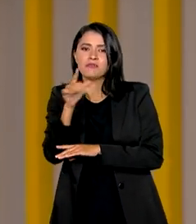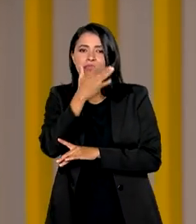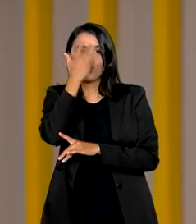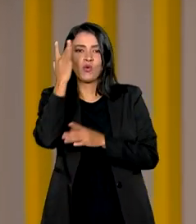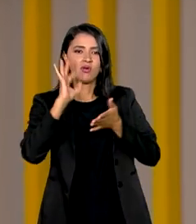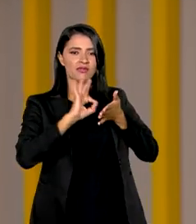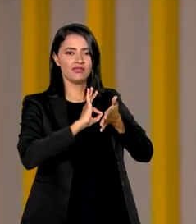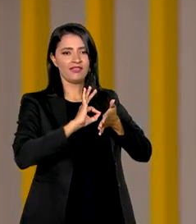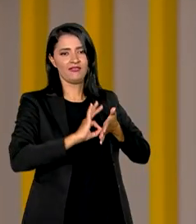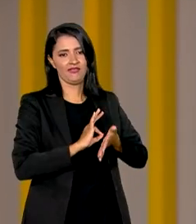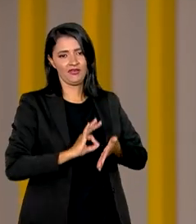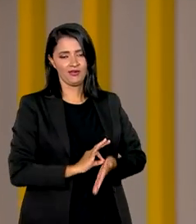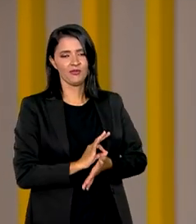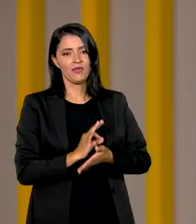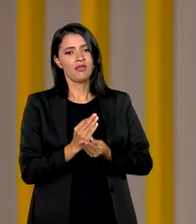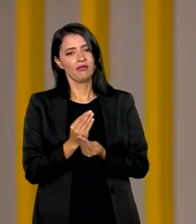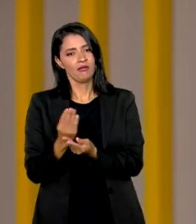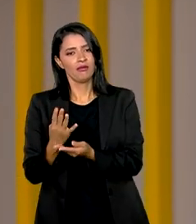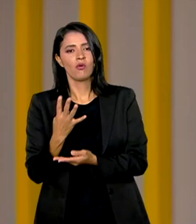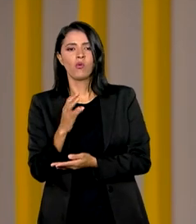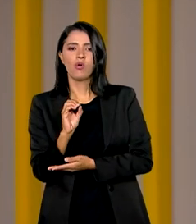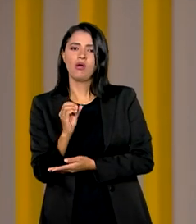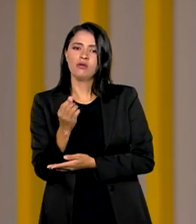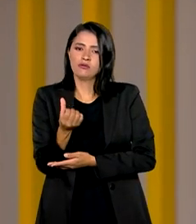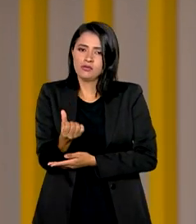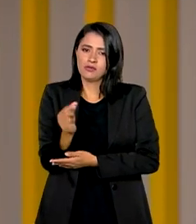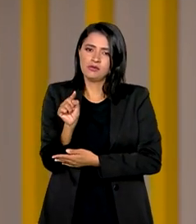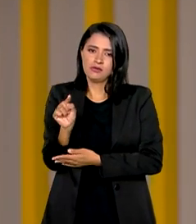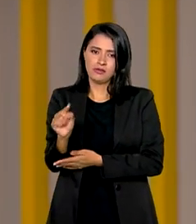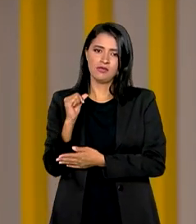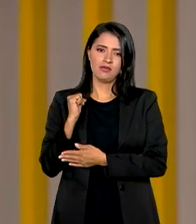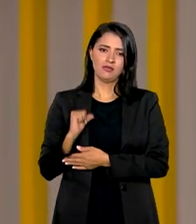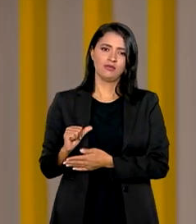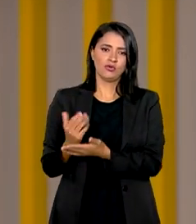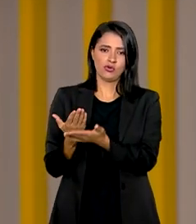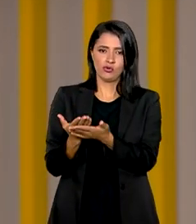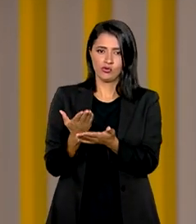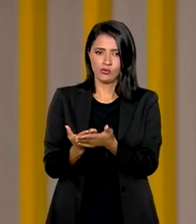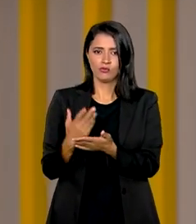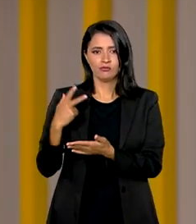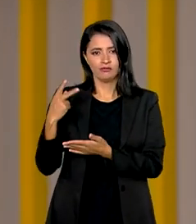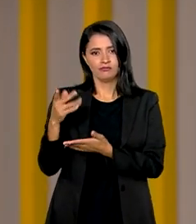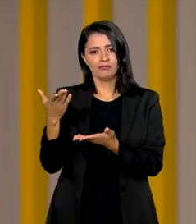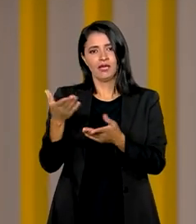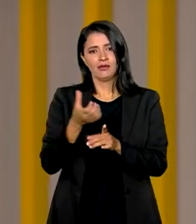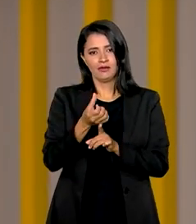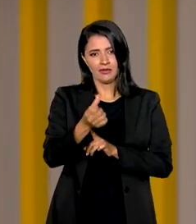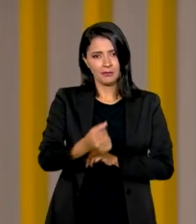inscreveram no programa, que ofertou 406 mil bolsas para este primeiro semestre.